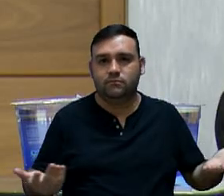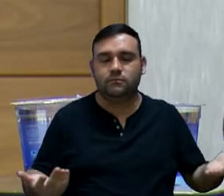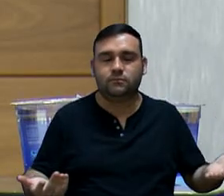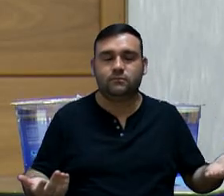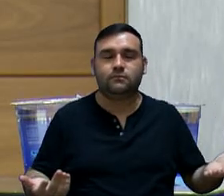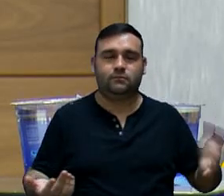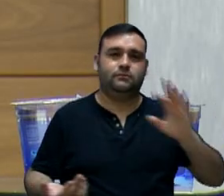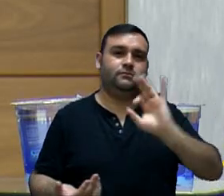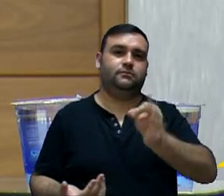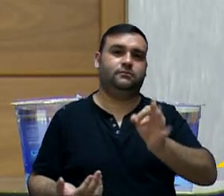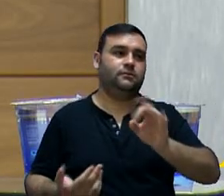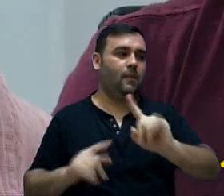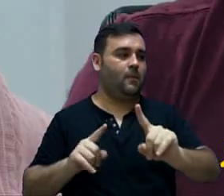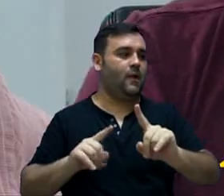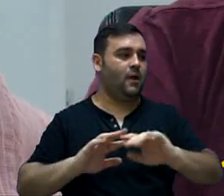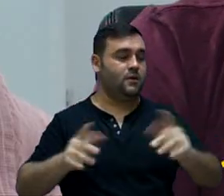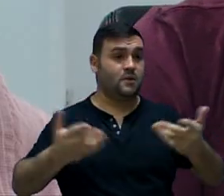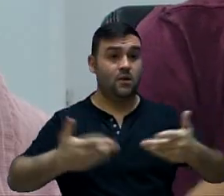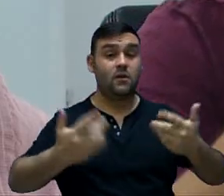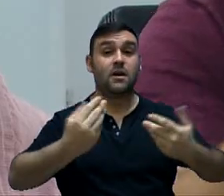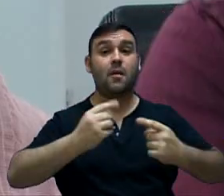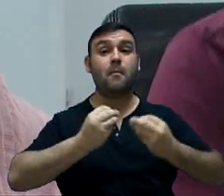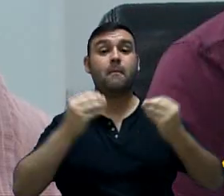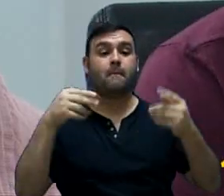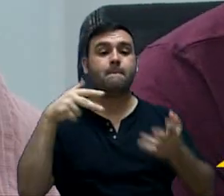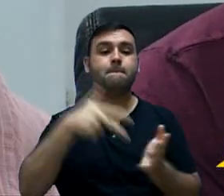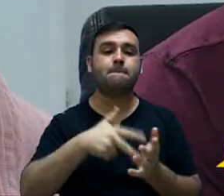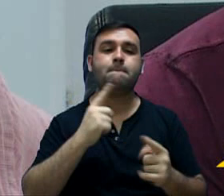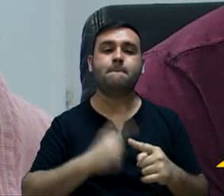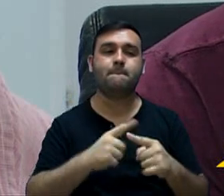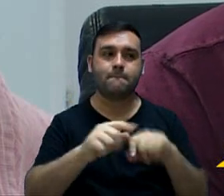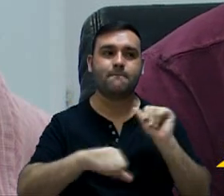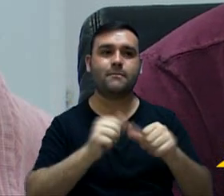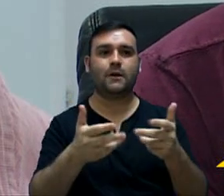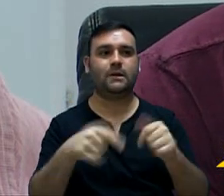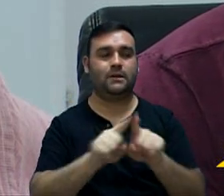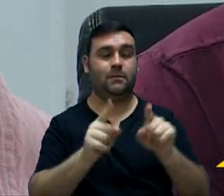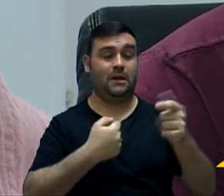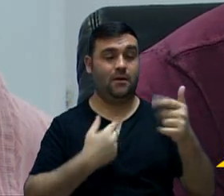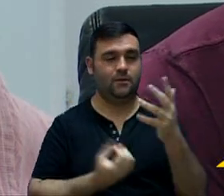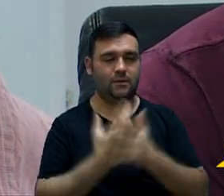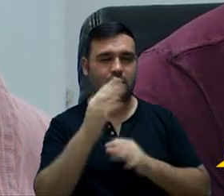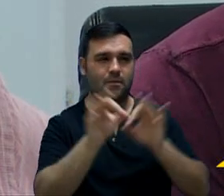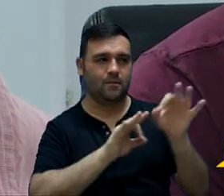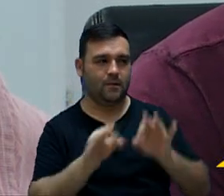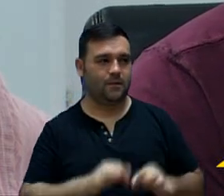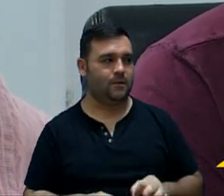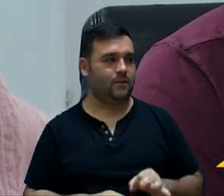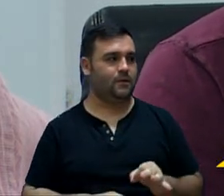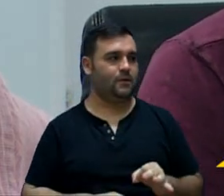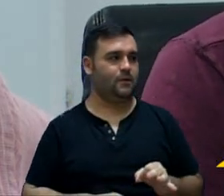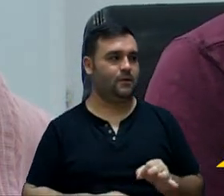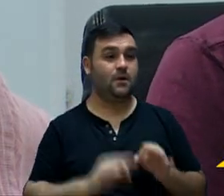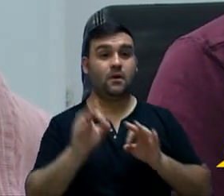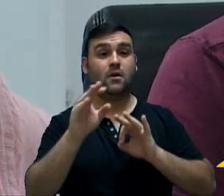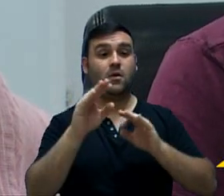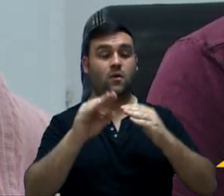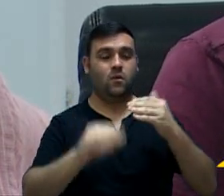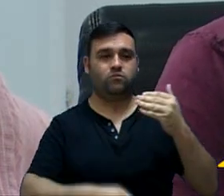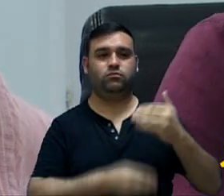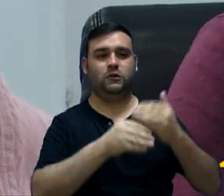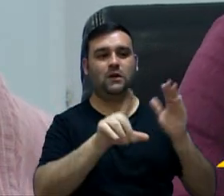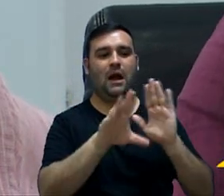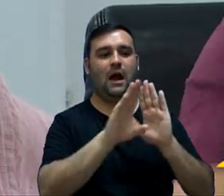a gente está aqui para tentar mudar isso. Inclusive, estou elaborando um apelão, um projeto de emenda à lei